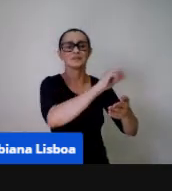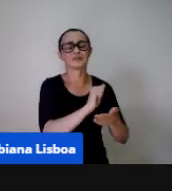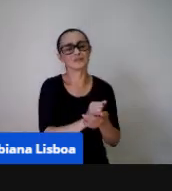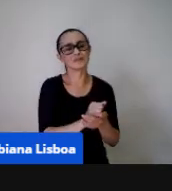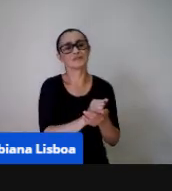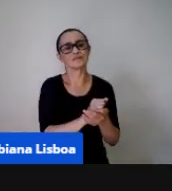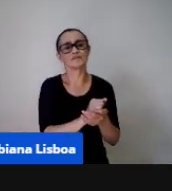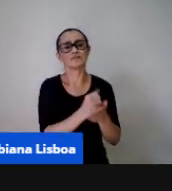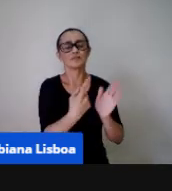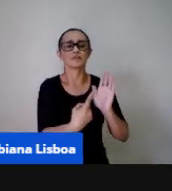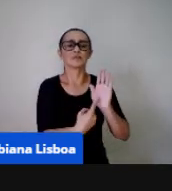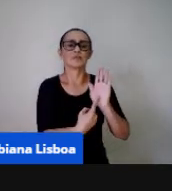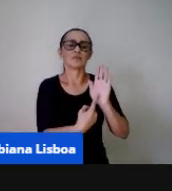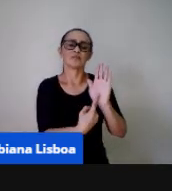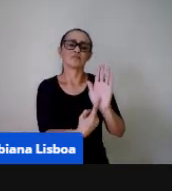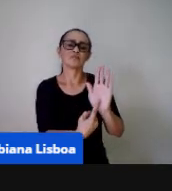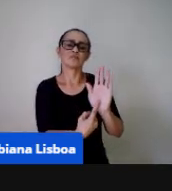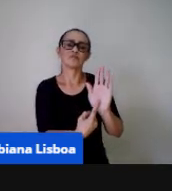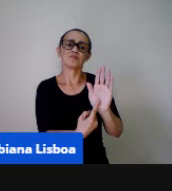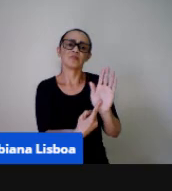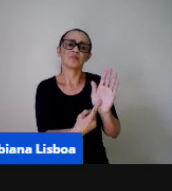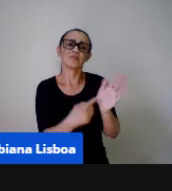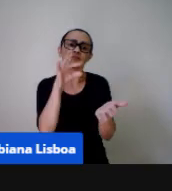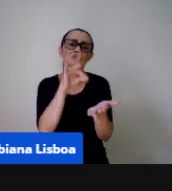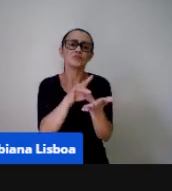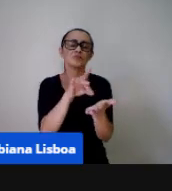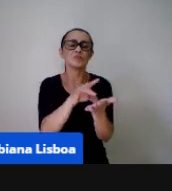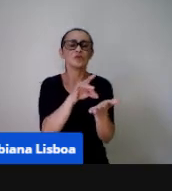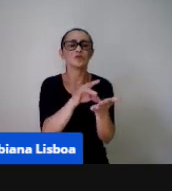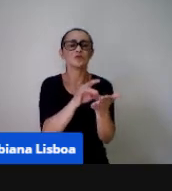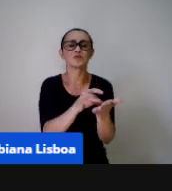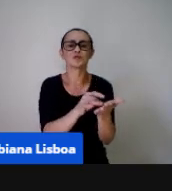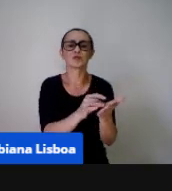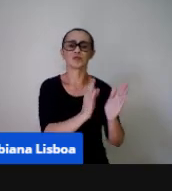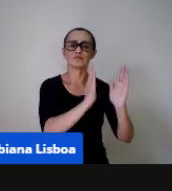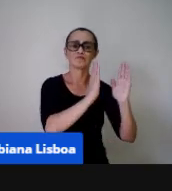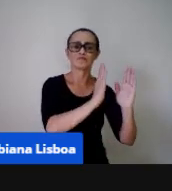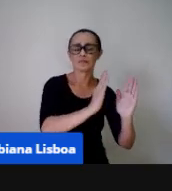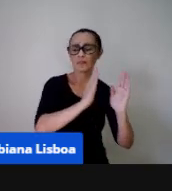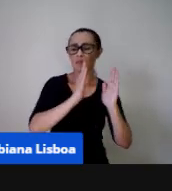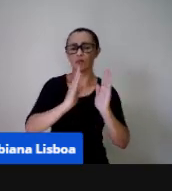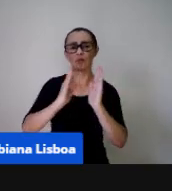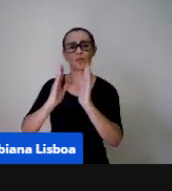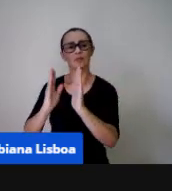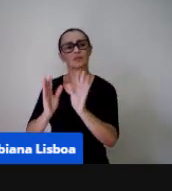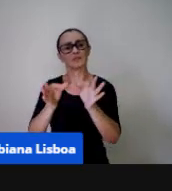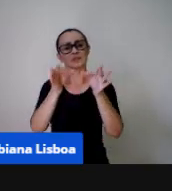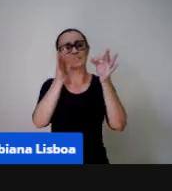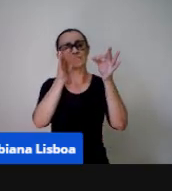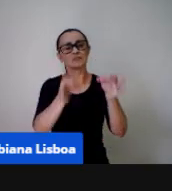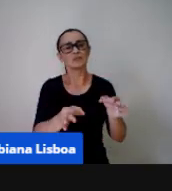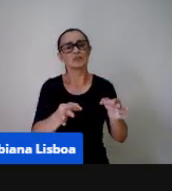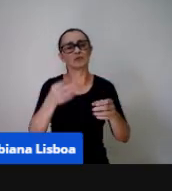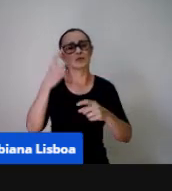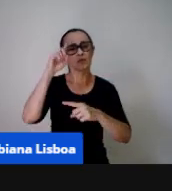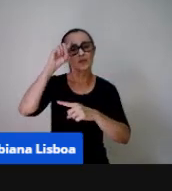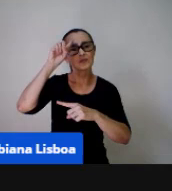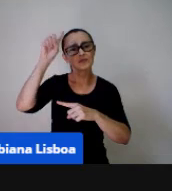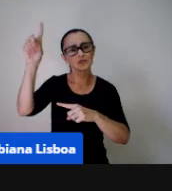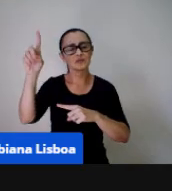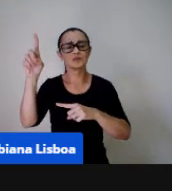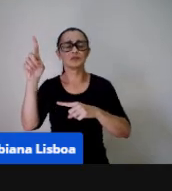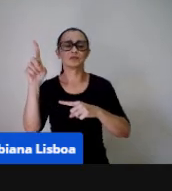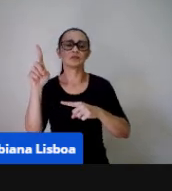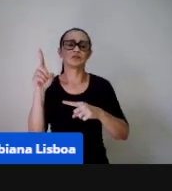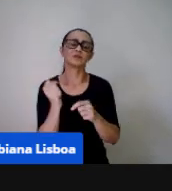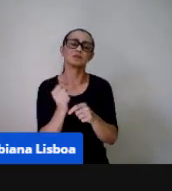a também as sequências ele não mostra o os dias como ele permanece